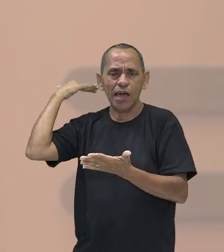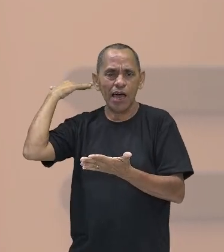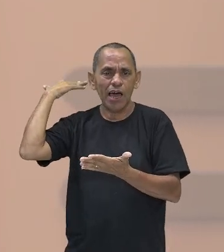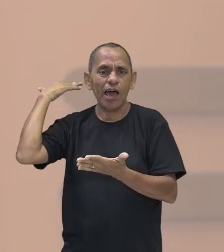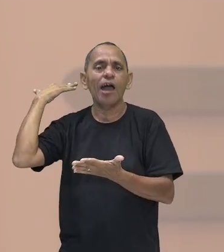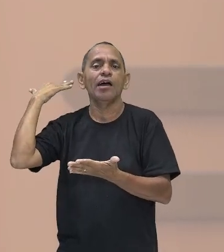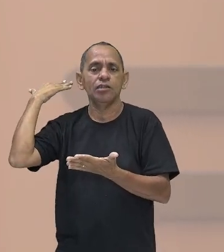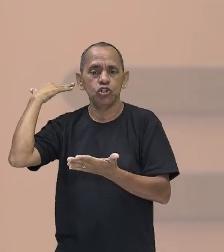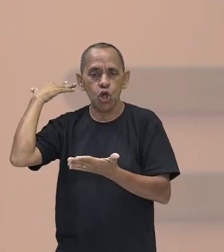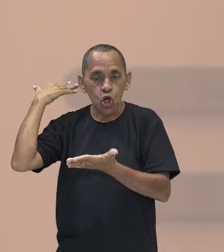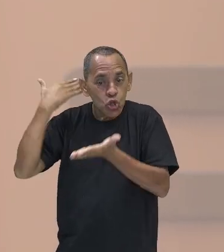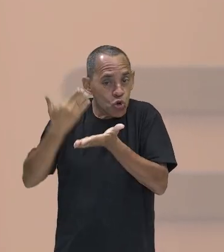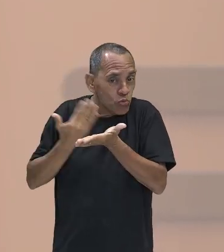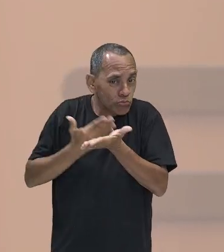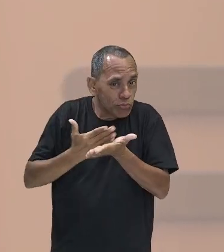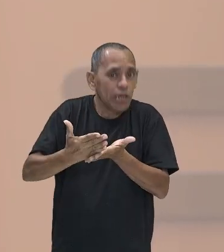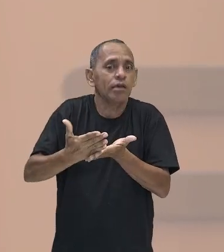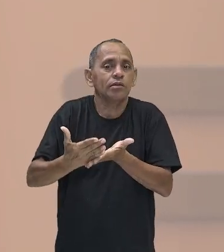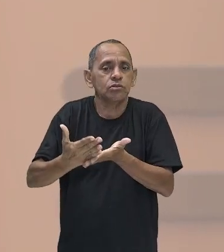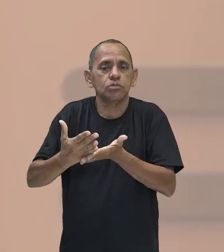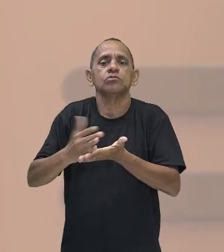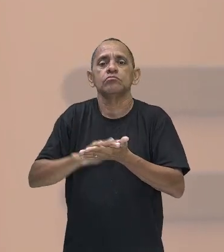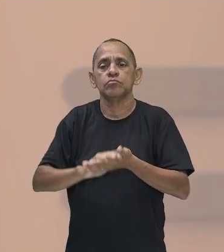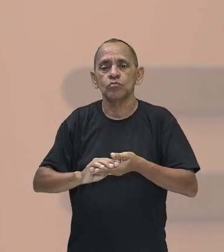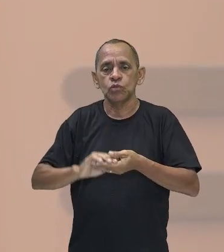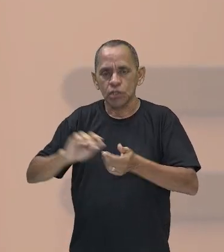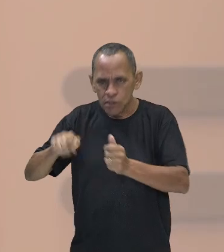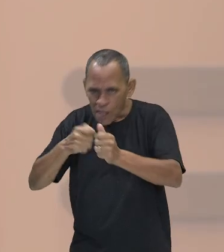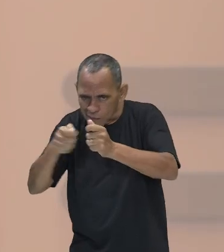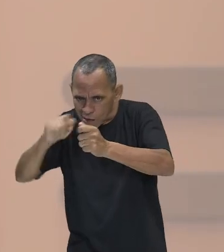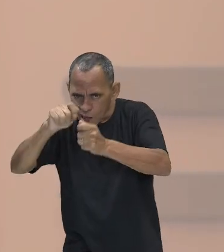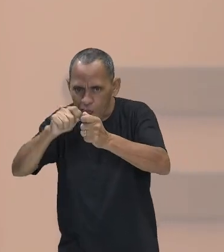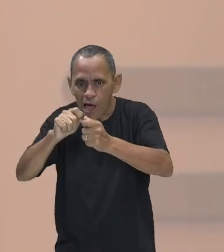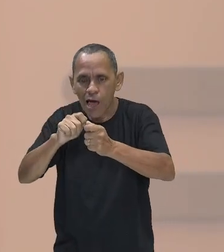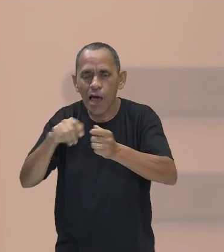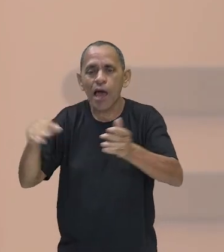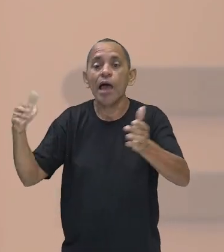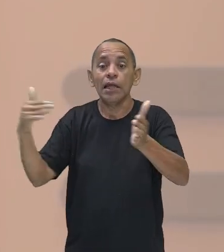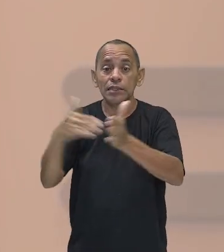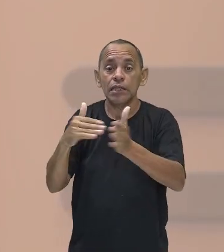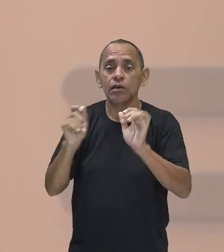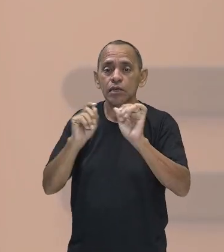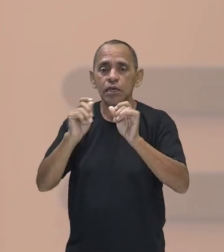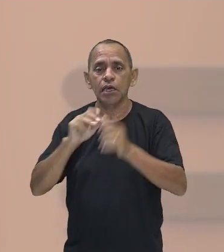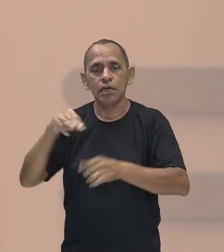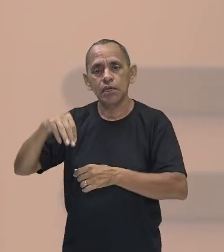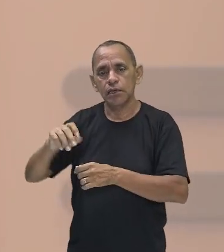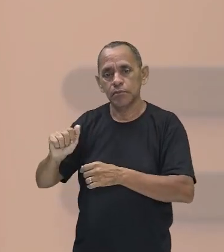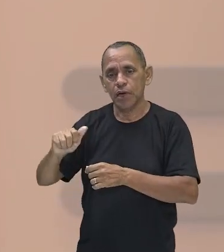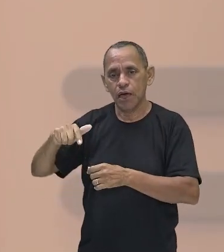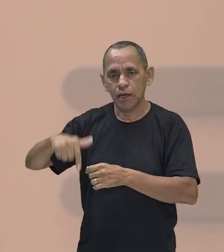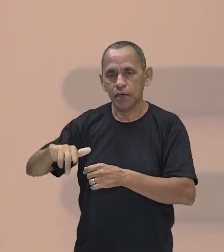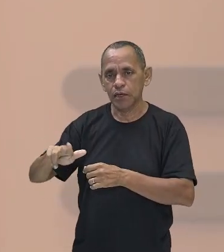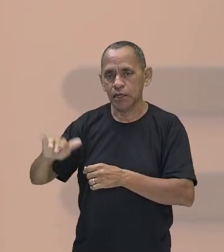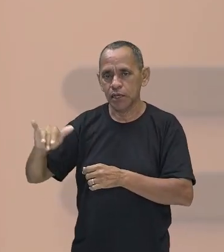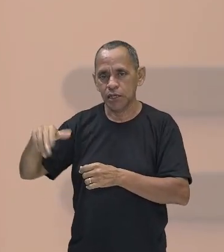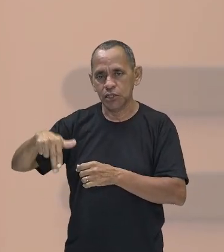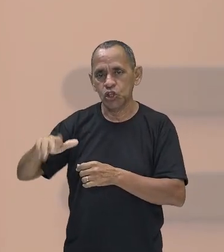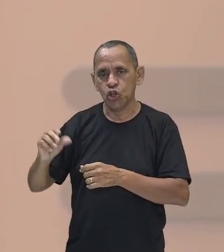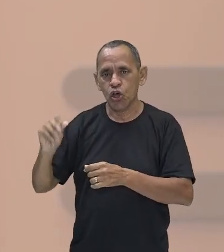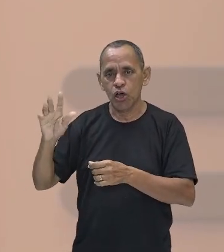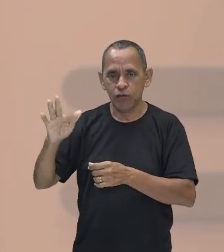artesanal até a fase da maquinofatura foram alguns séculos para a gente compreender como é que se deu esse processo.